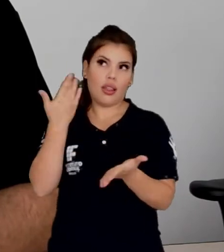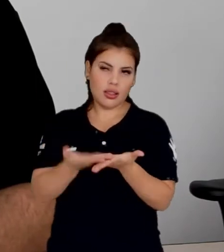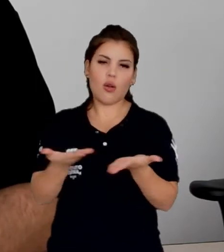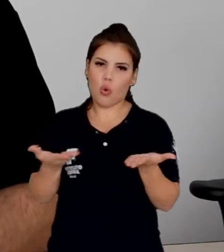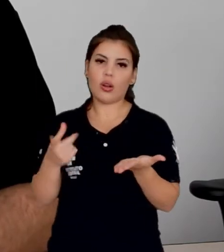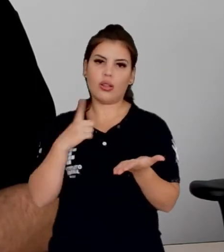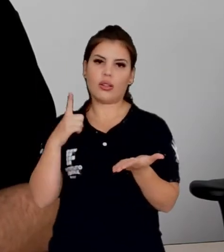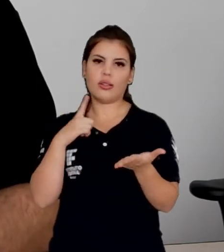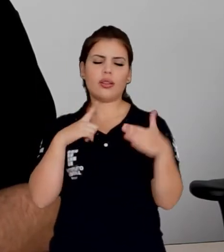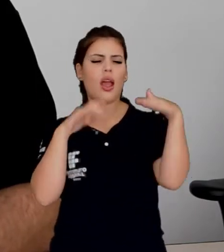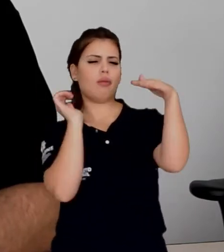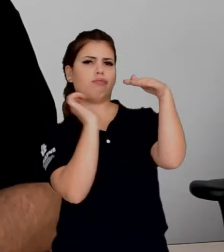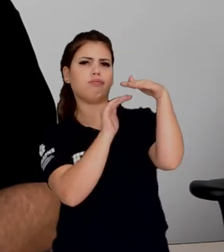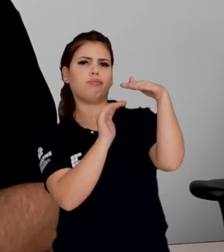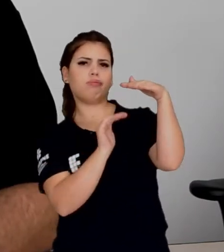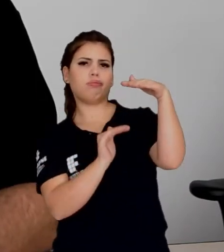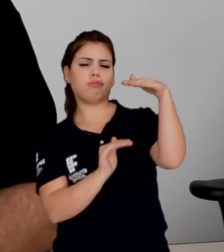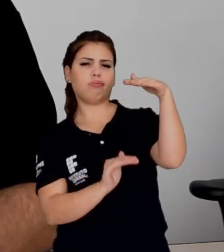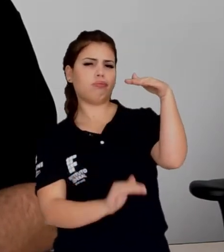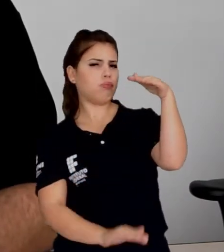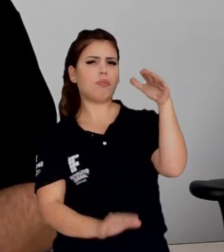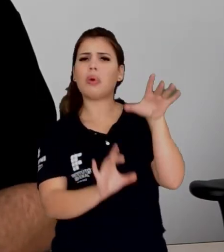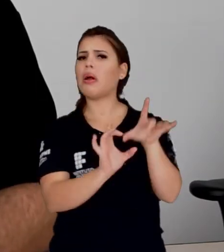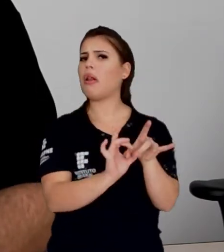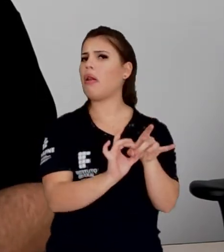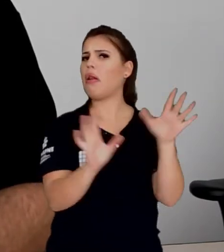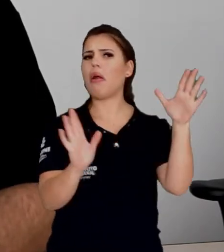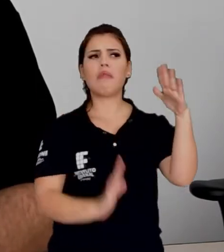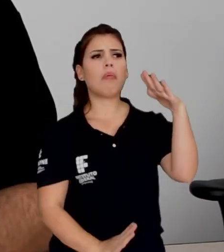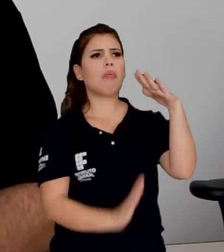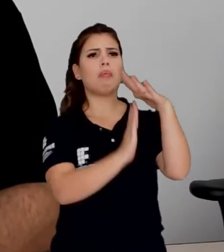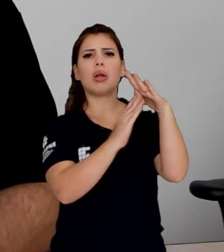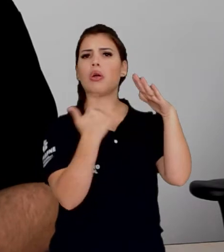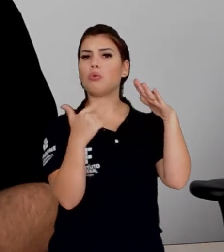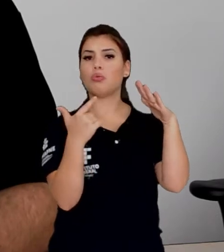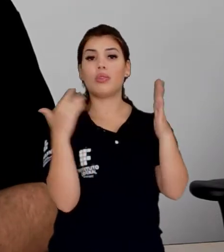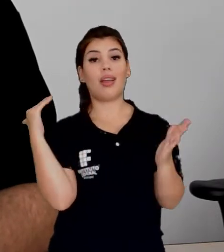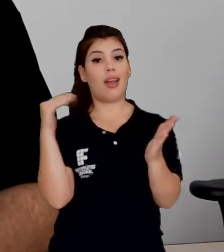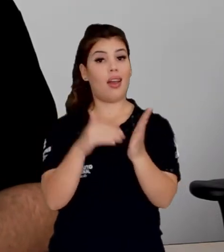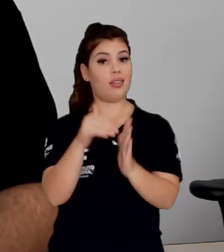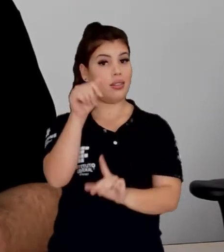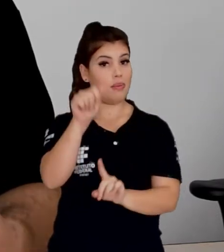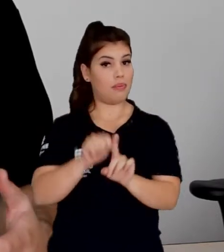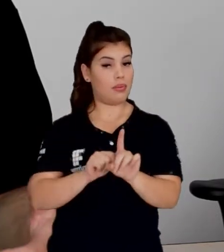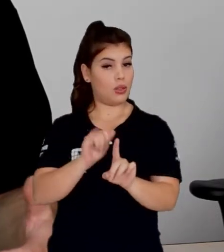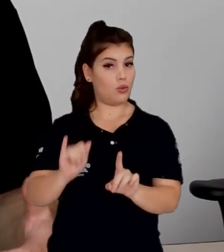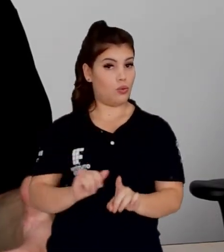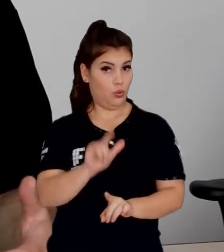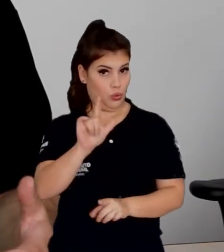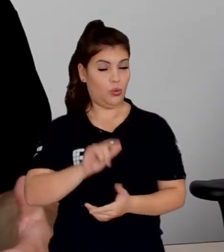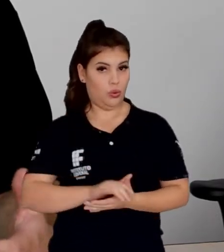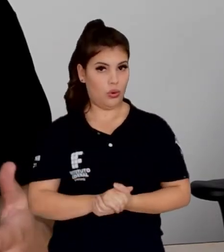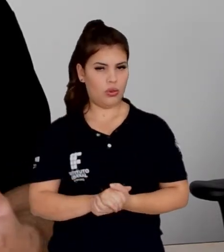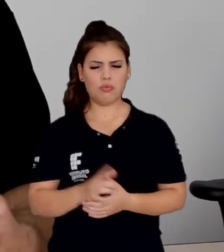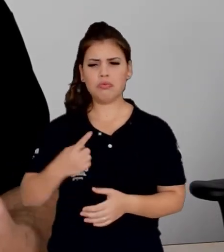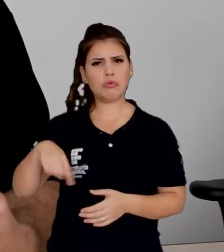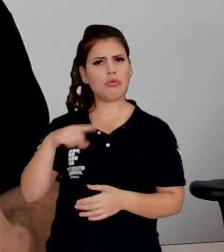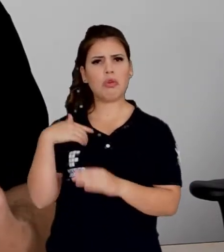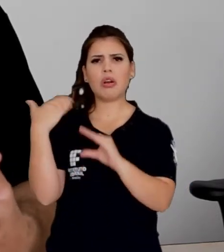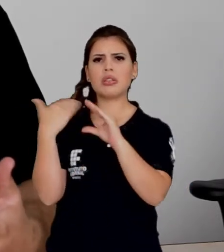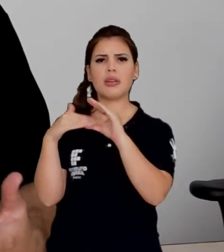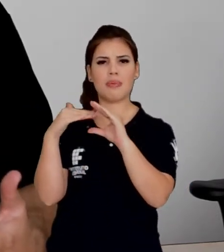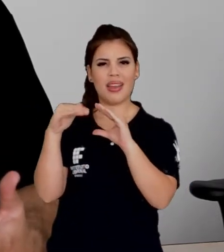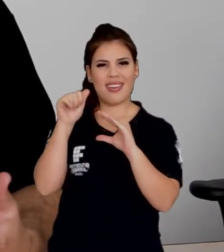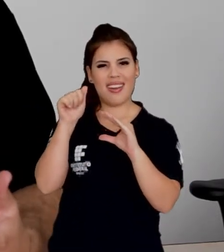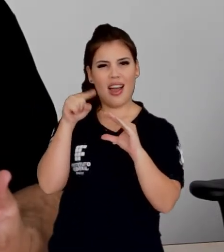temos, na verdade, um armazenamento até o mês de junho agora, ilimitado para toda a conta do IFPR, todas as nossas